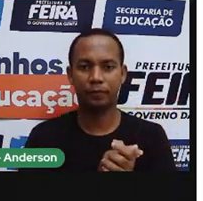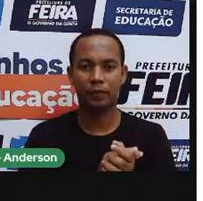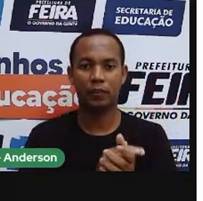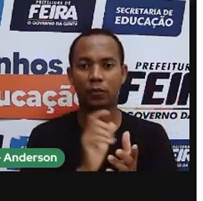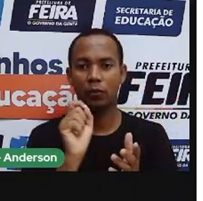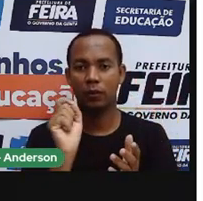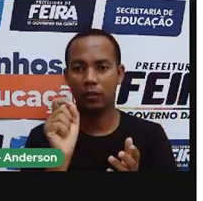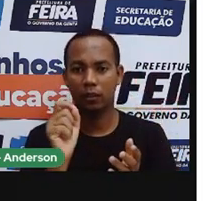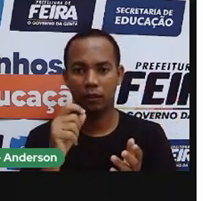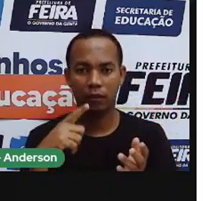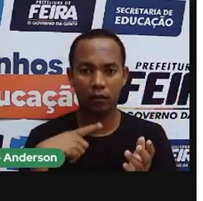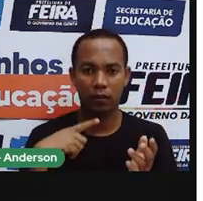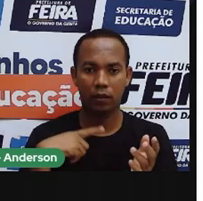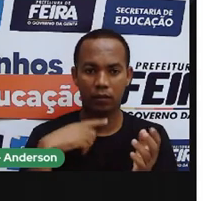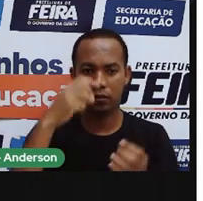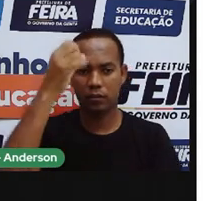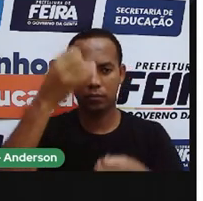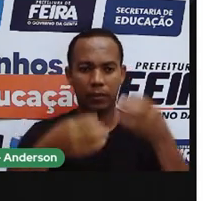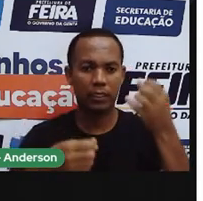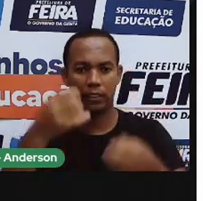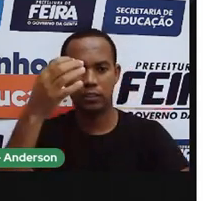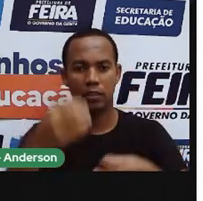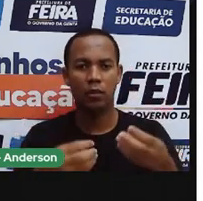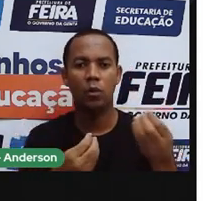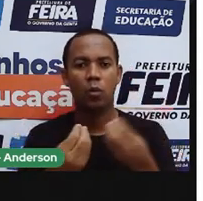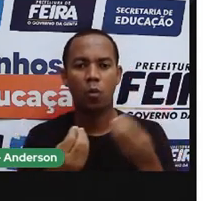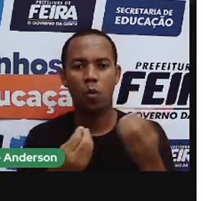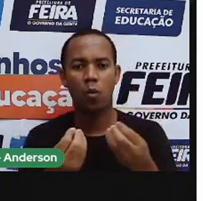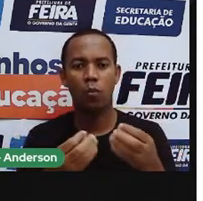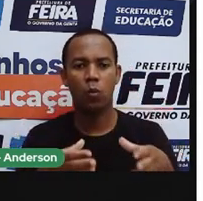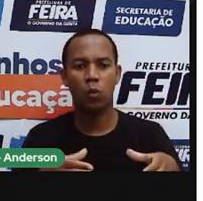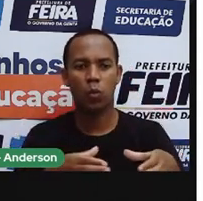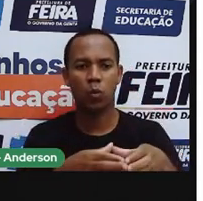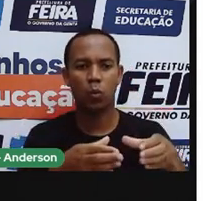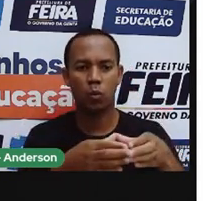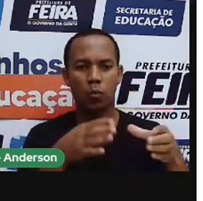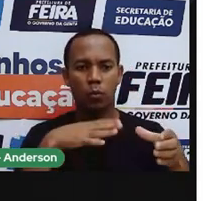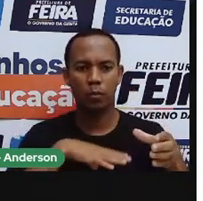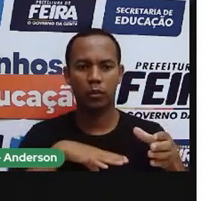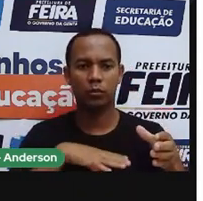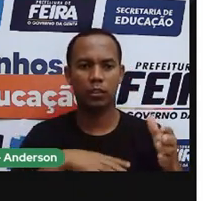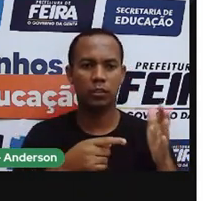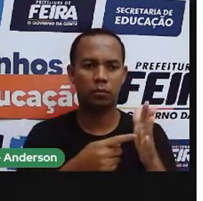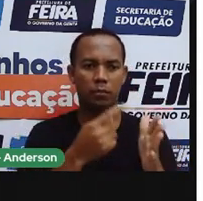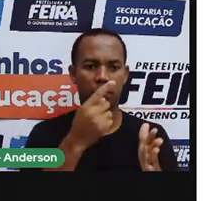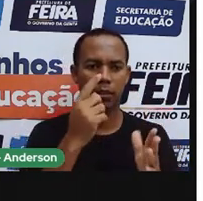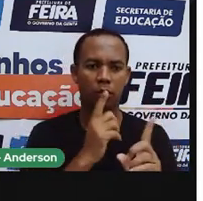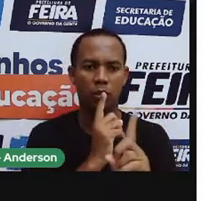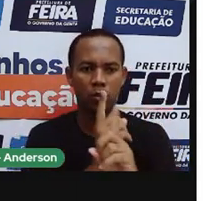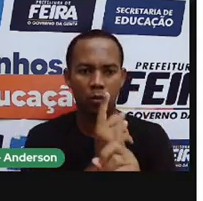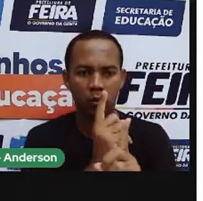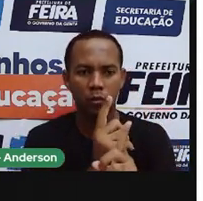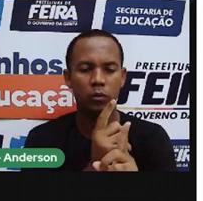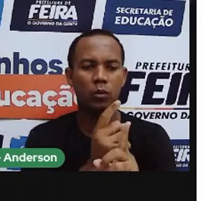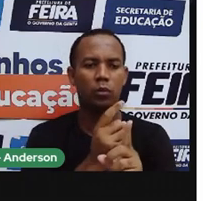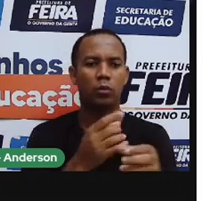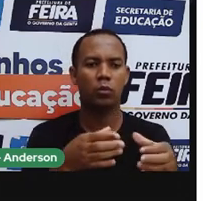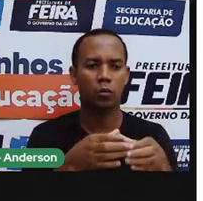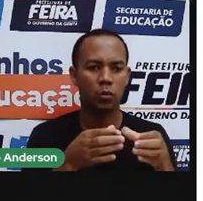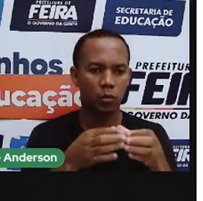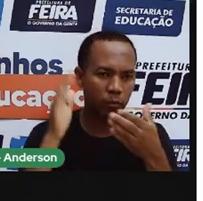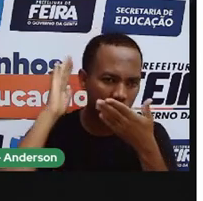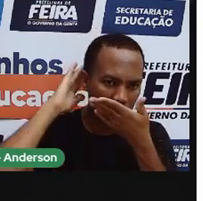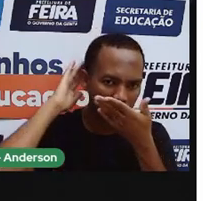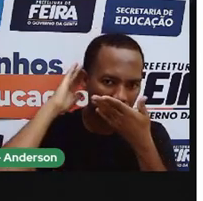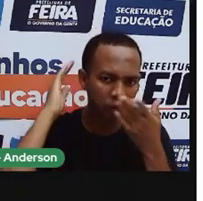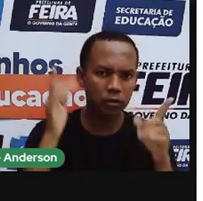disso, narra o episódio do desembarque dos portugueses na praia. O primeiro encontro entre os indígenas e os colonizadores e a